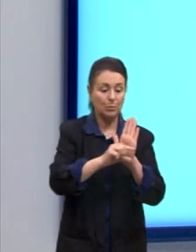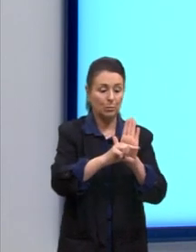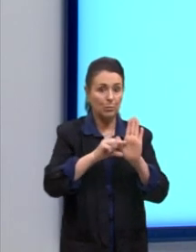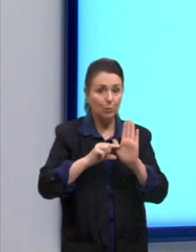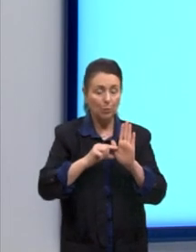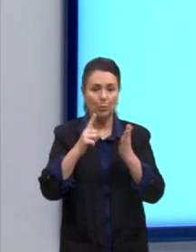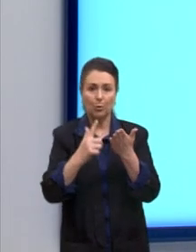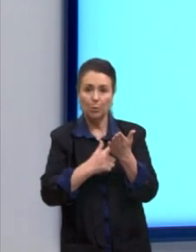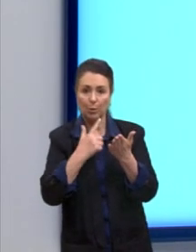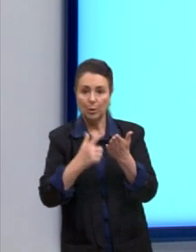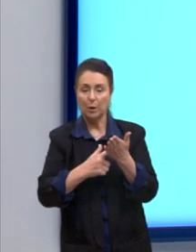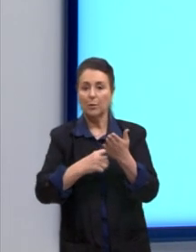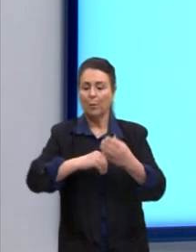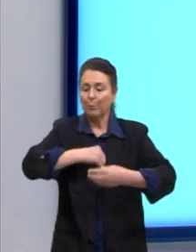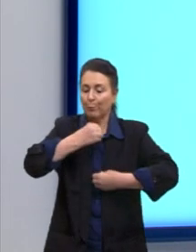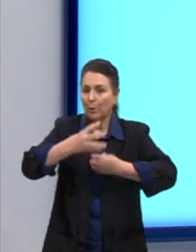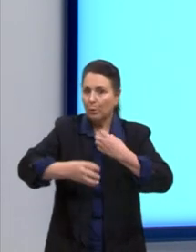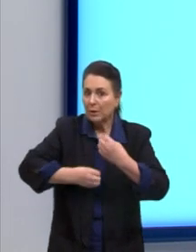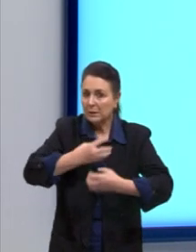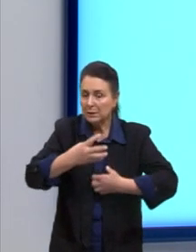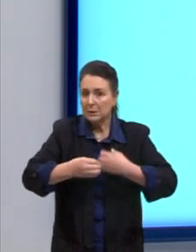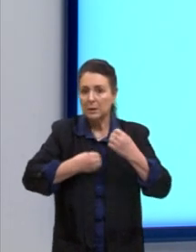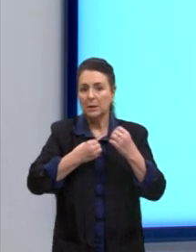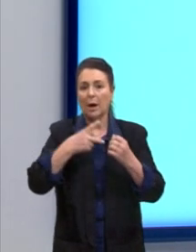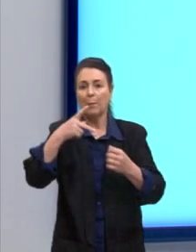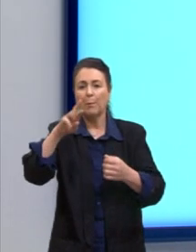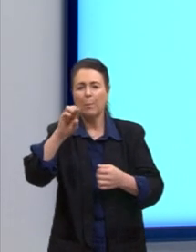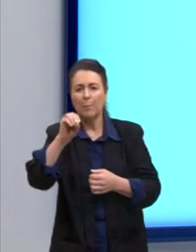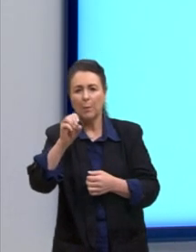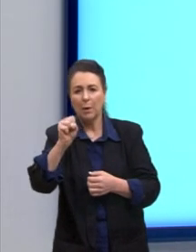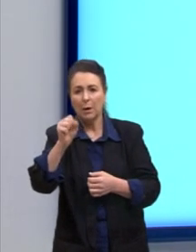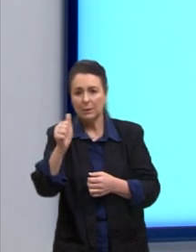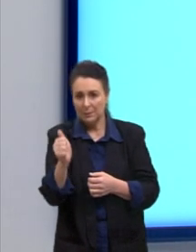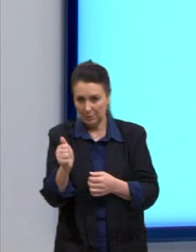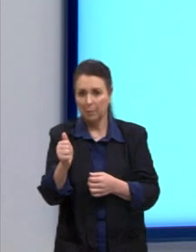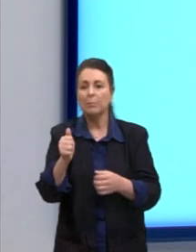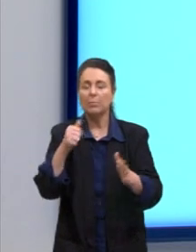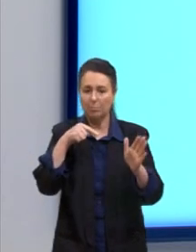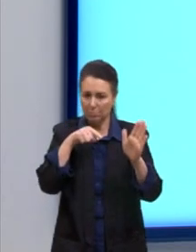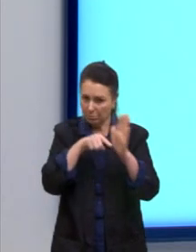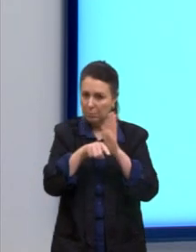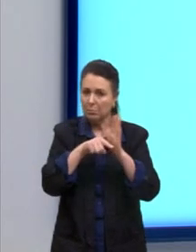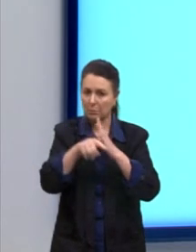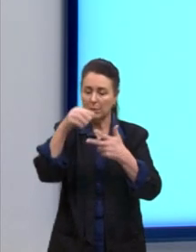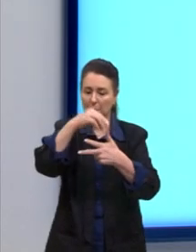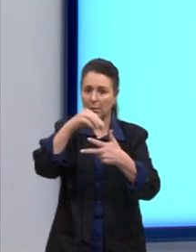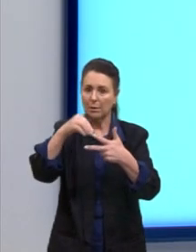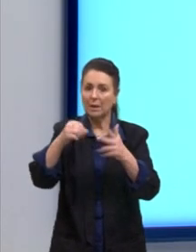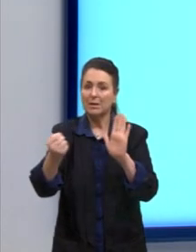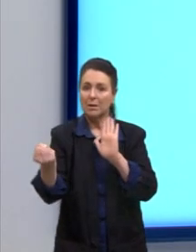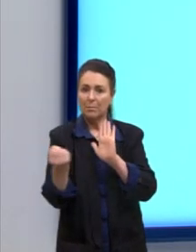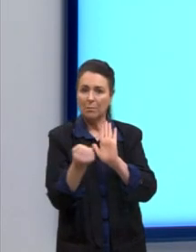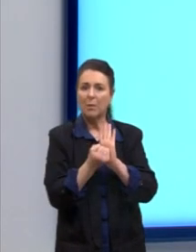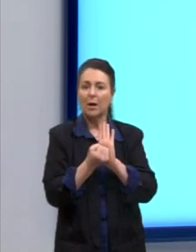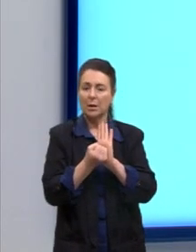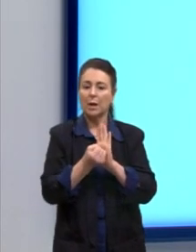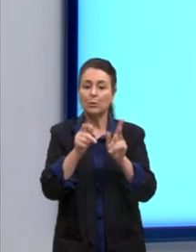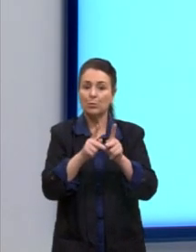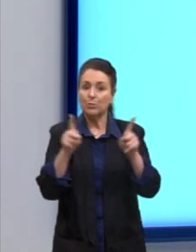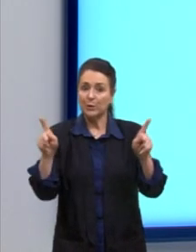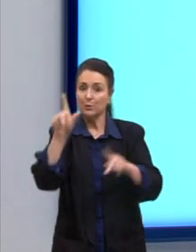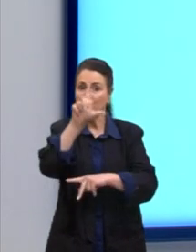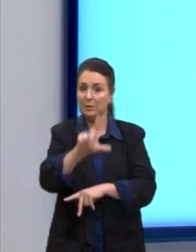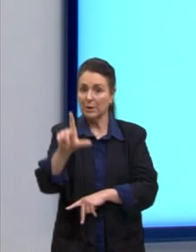poesia e prosa vão cair em questões do Enem e elas geralmente reforçam marcas comuns de determinados períodos da